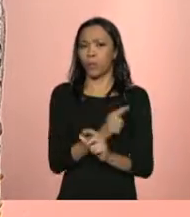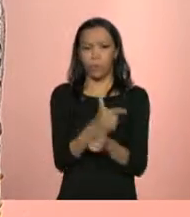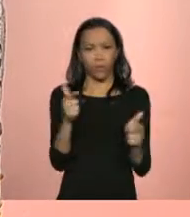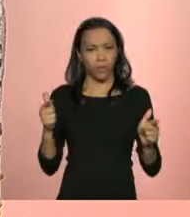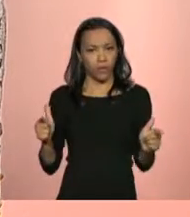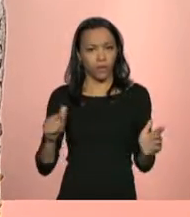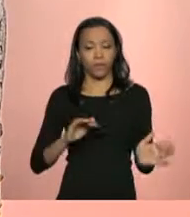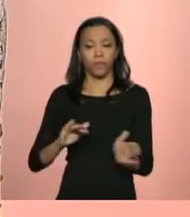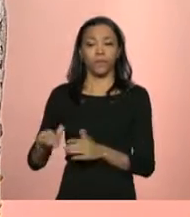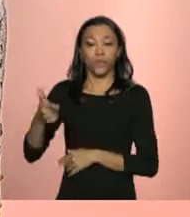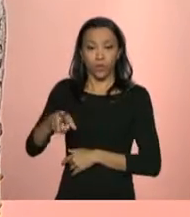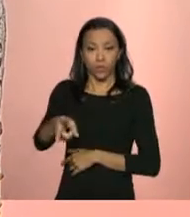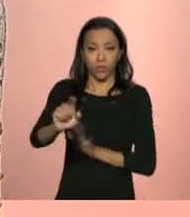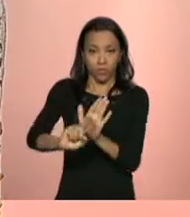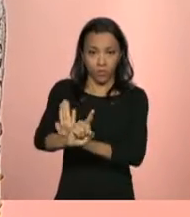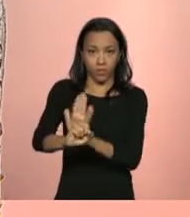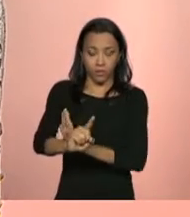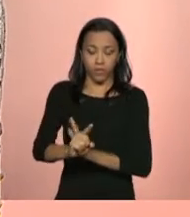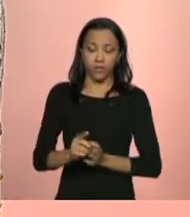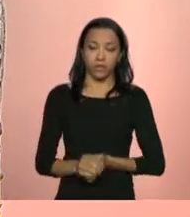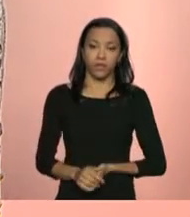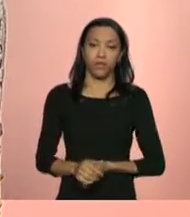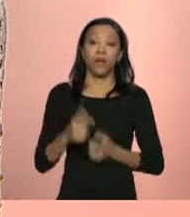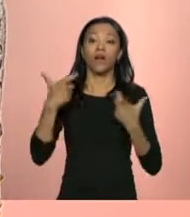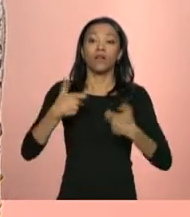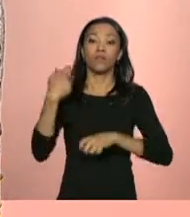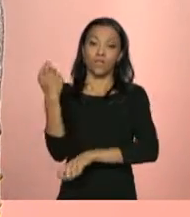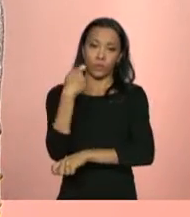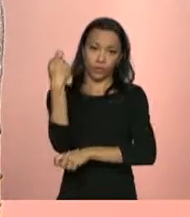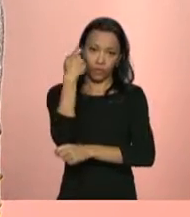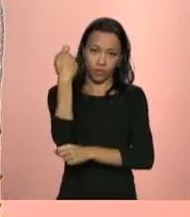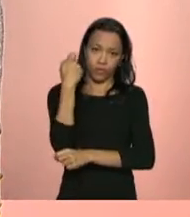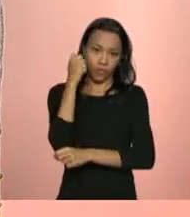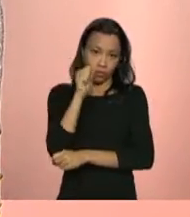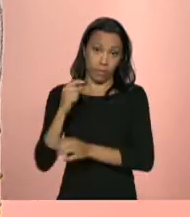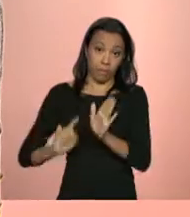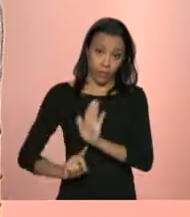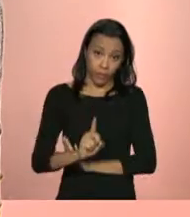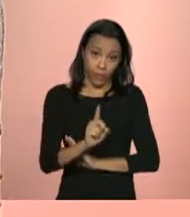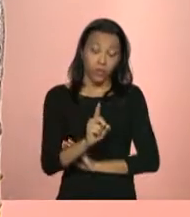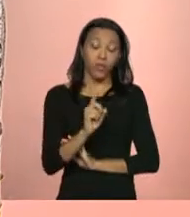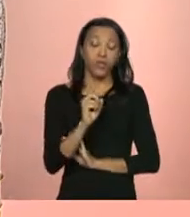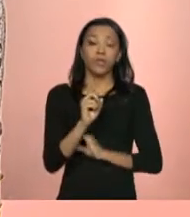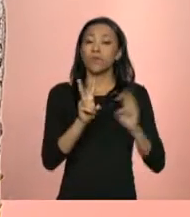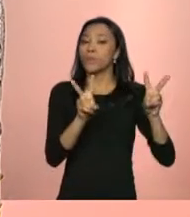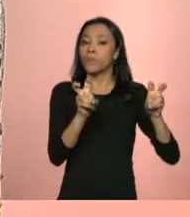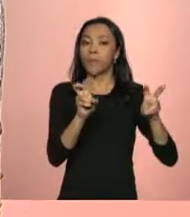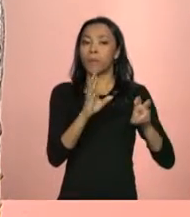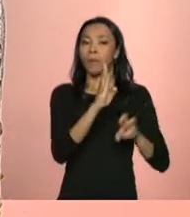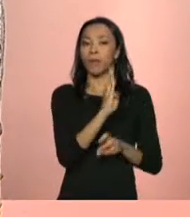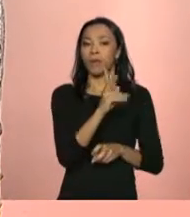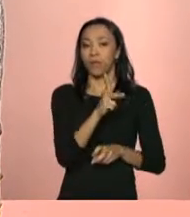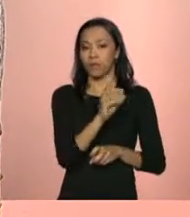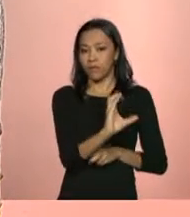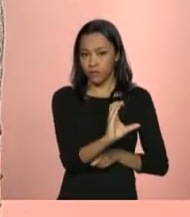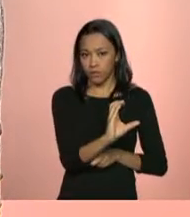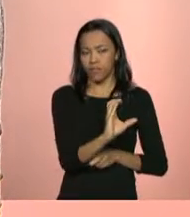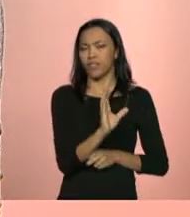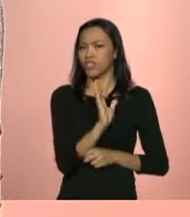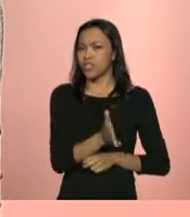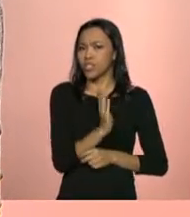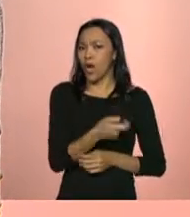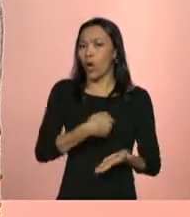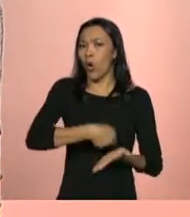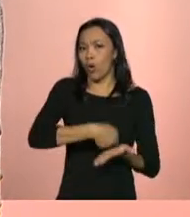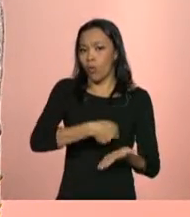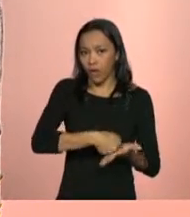Continuando com a Maria Gicelda, lá do Rio Grande do Sul. Ela pergunta, sobre o BPC, já está sendo cobrado